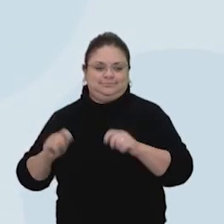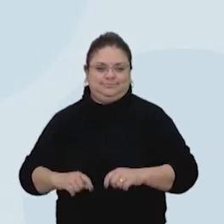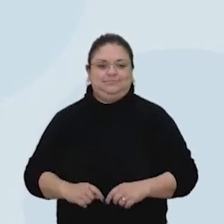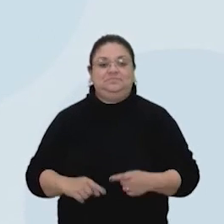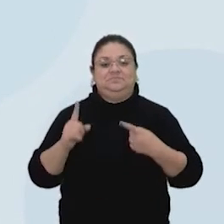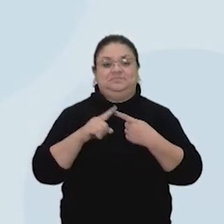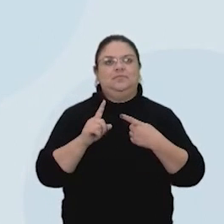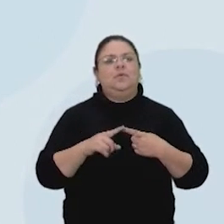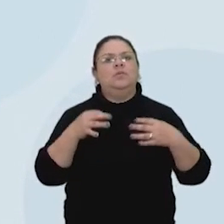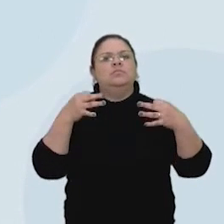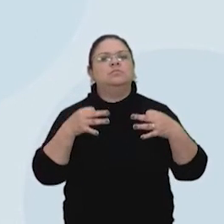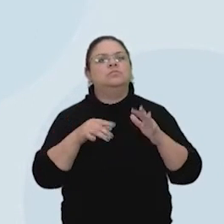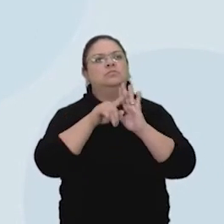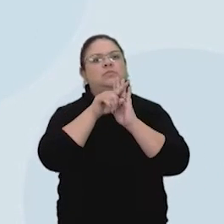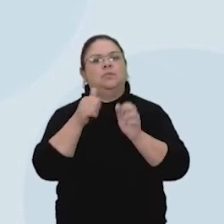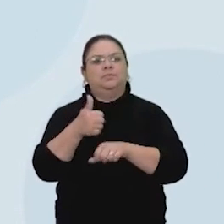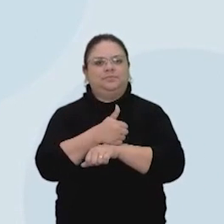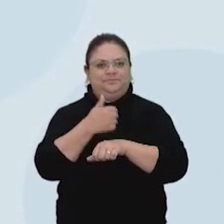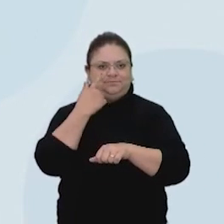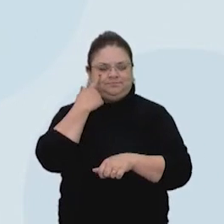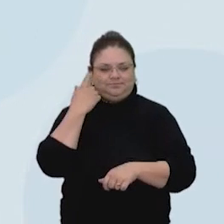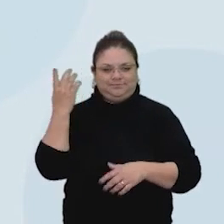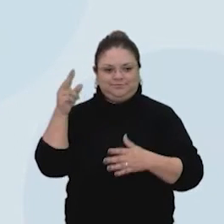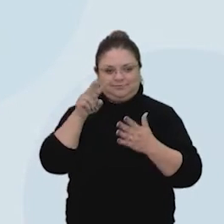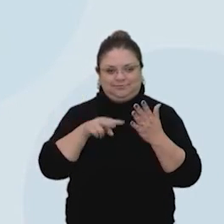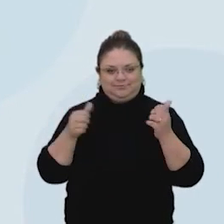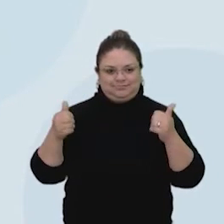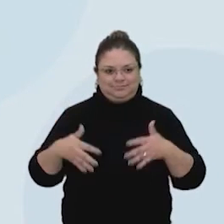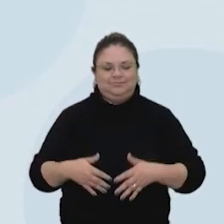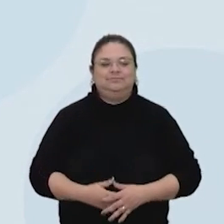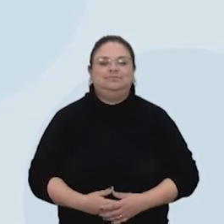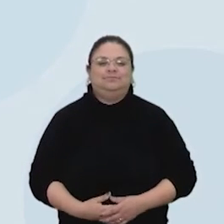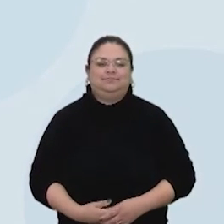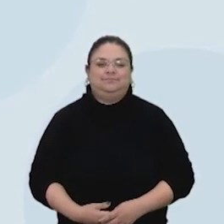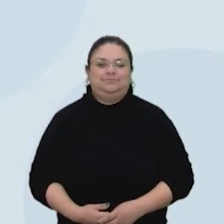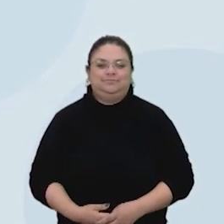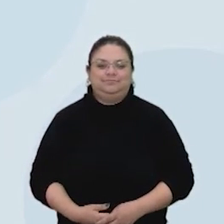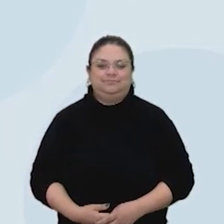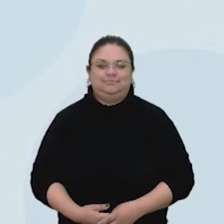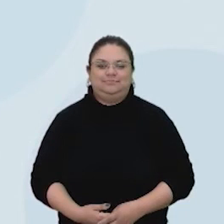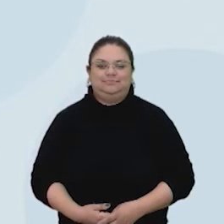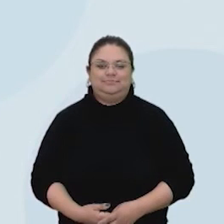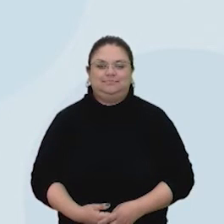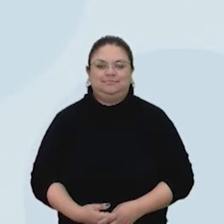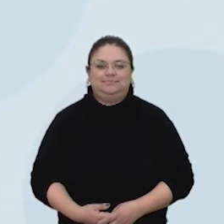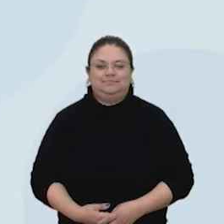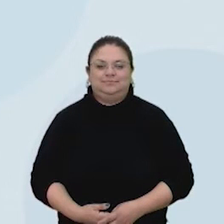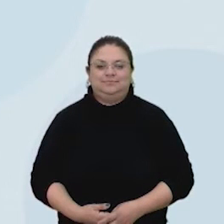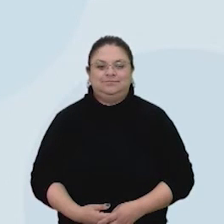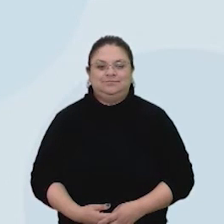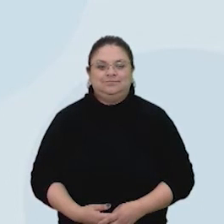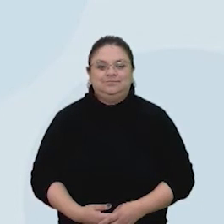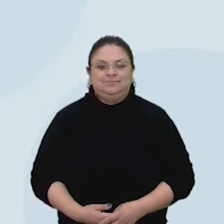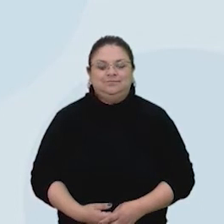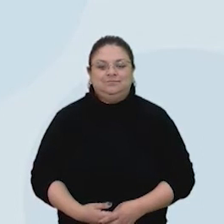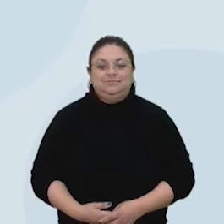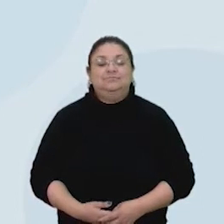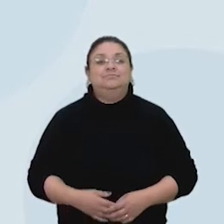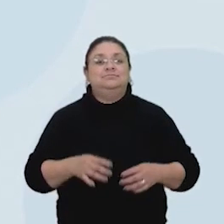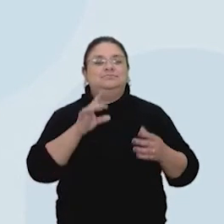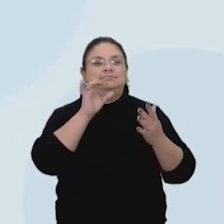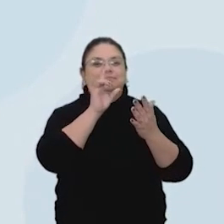primeiro da formal. Professor Seba, você pode ler para a gente? Quando observamos cada detalhe de sua